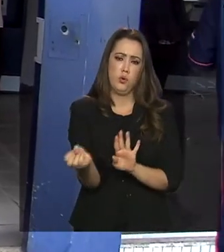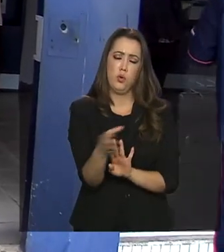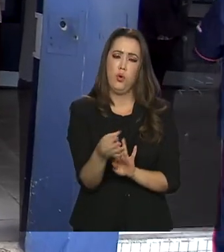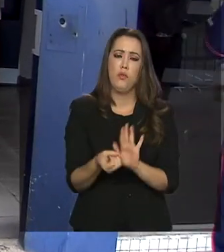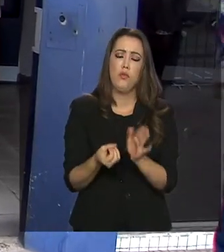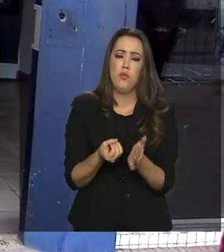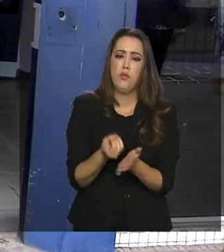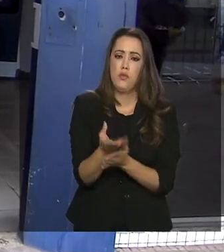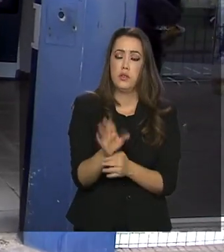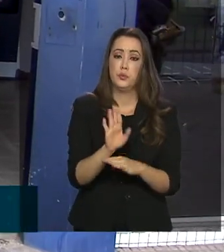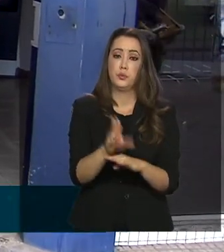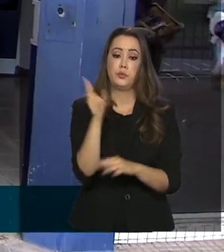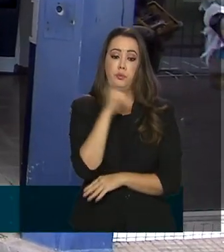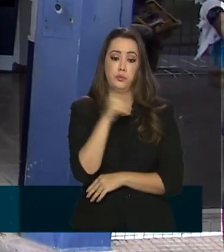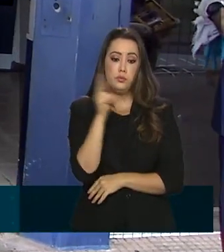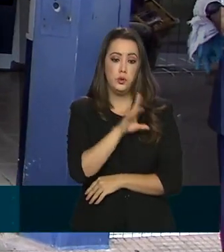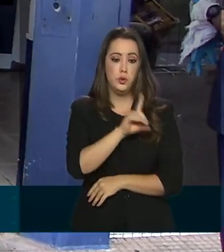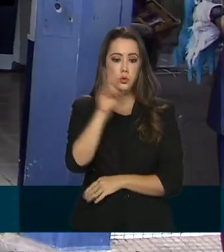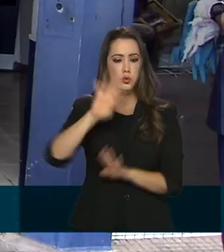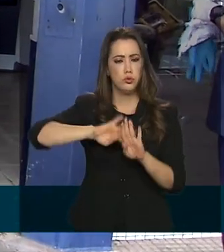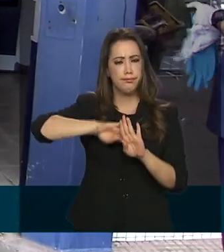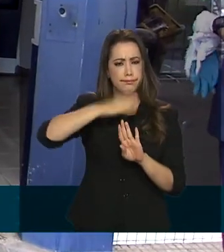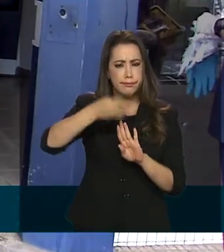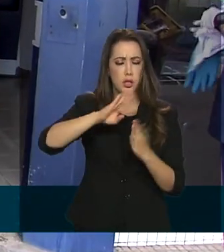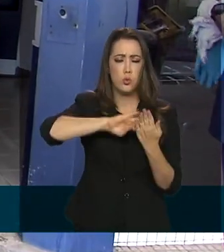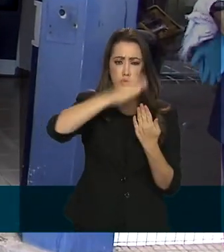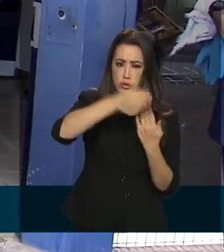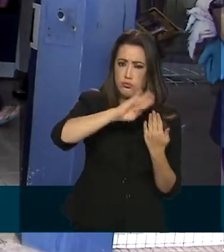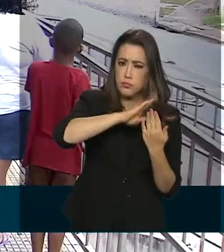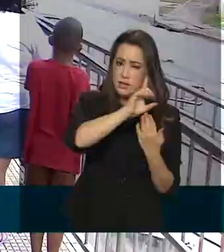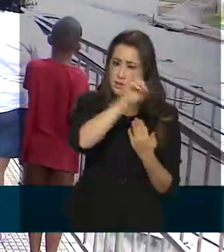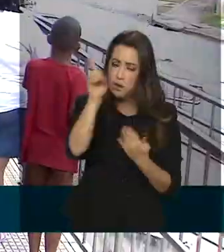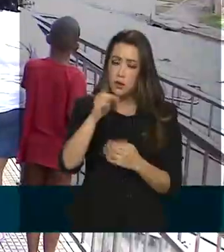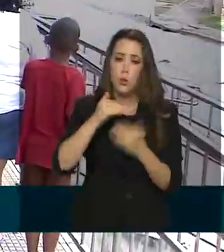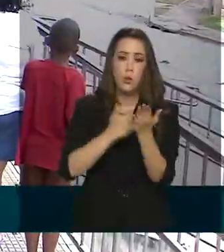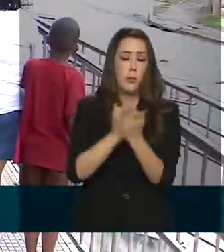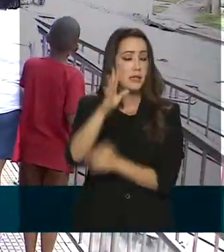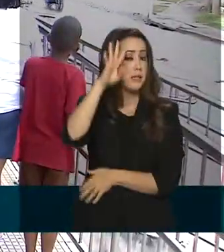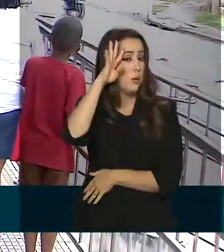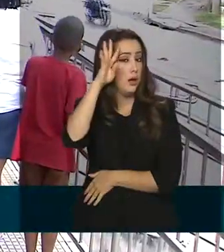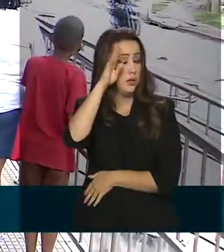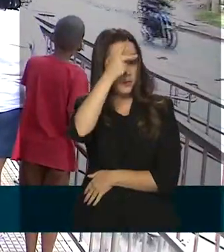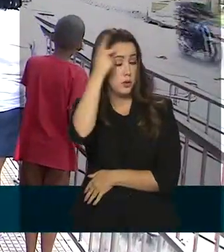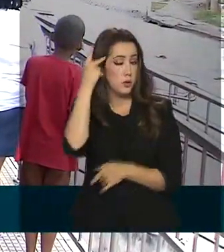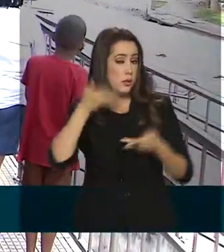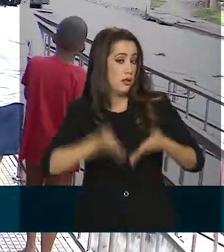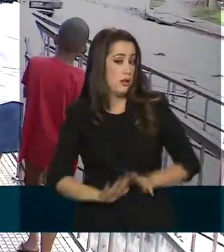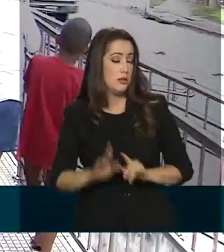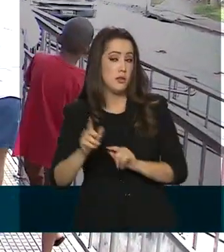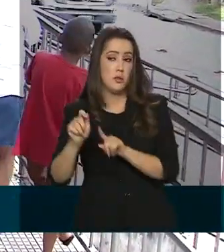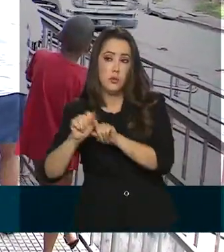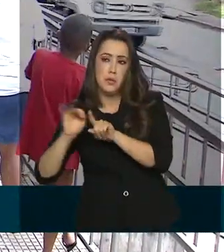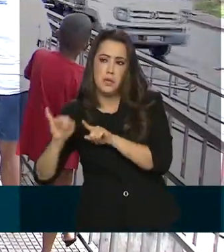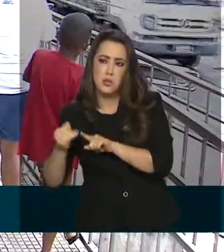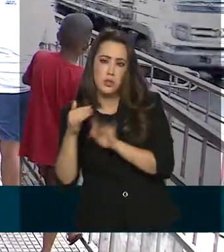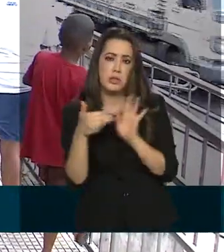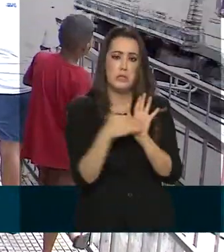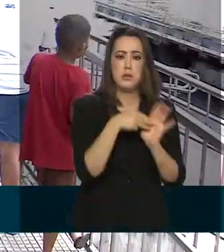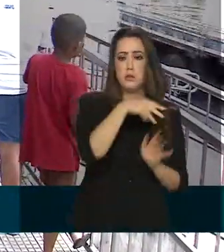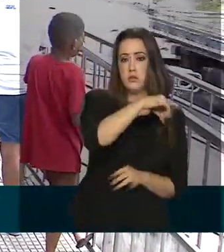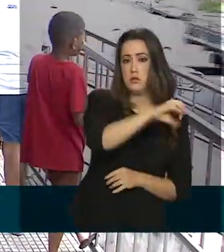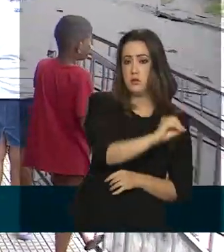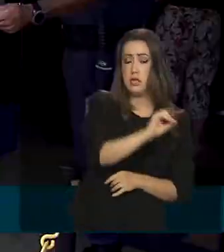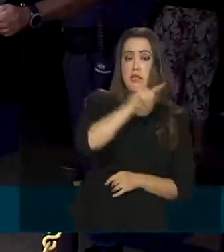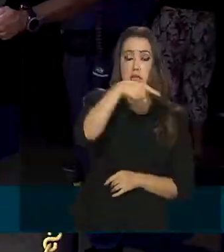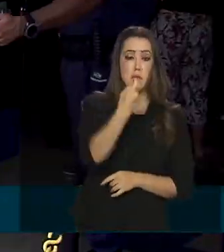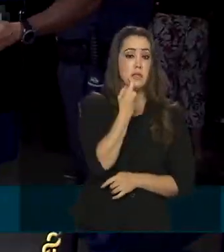auxílio emergencial. O calendário de pagamento começa na quarta-feira para os nascidos entre janeiro e maio e